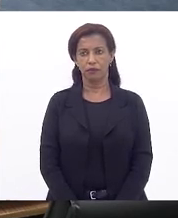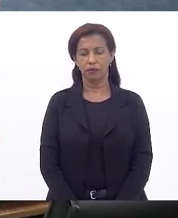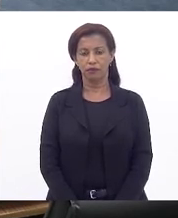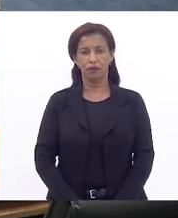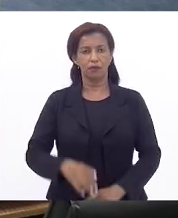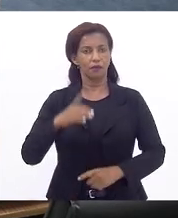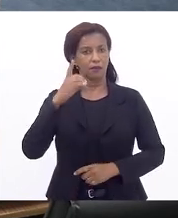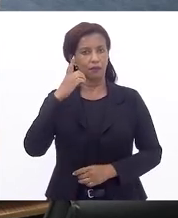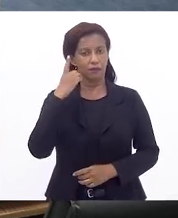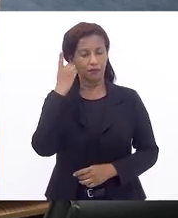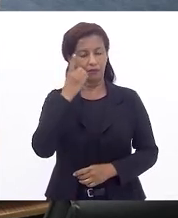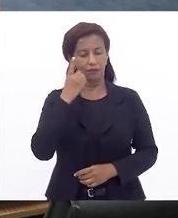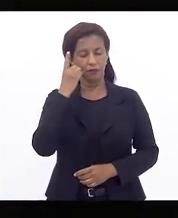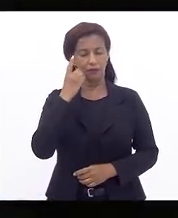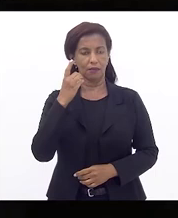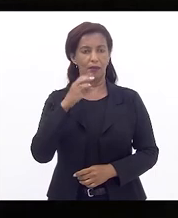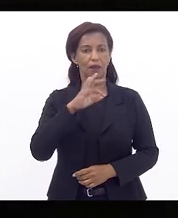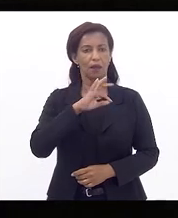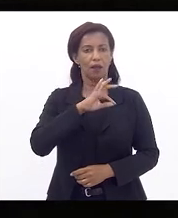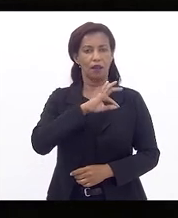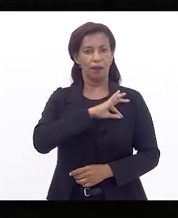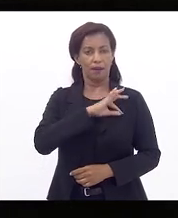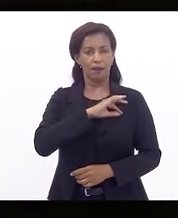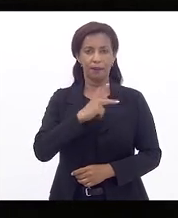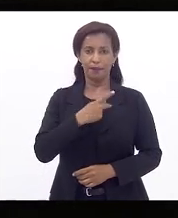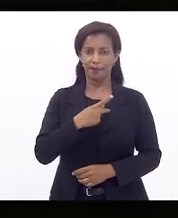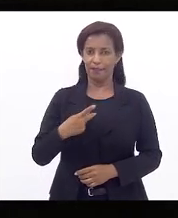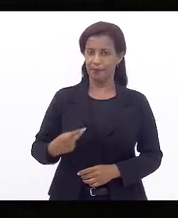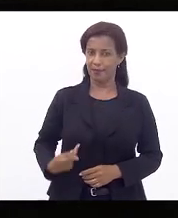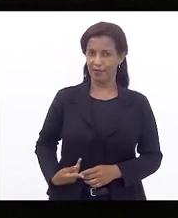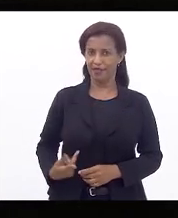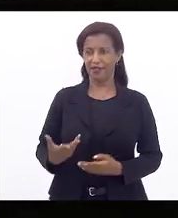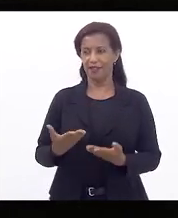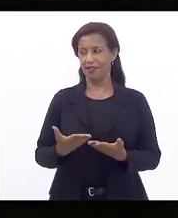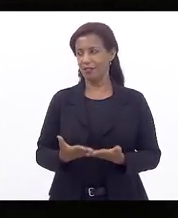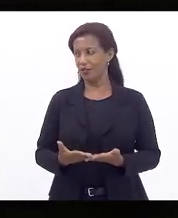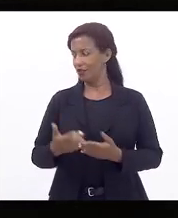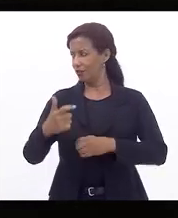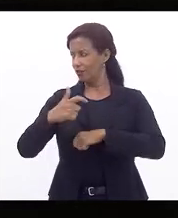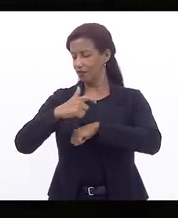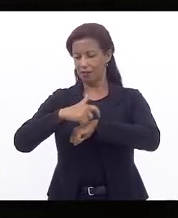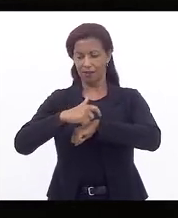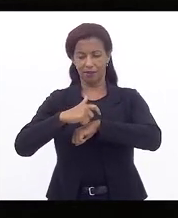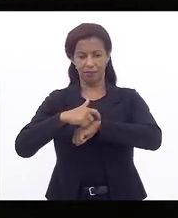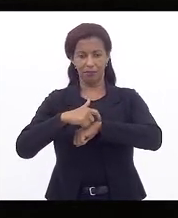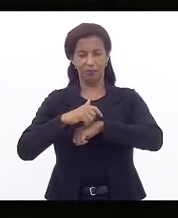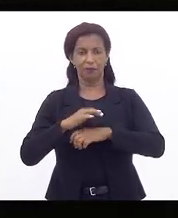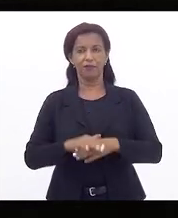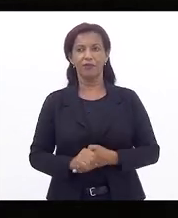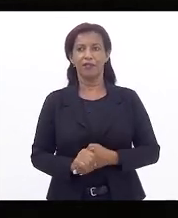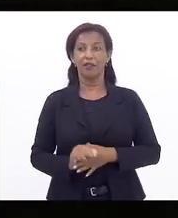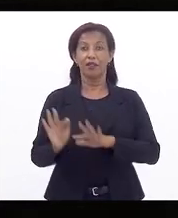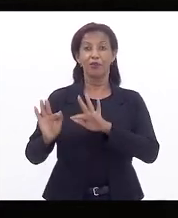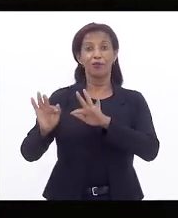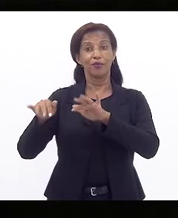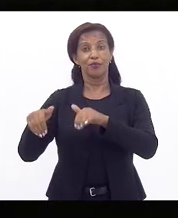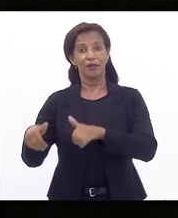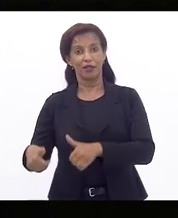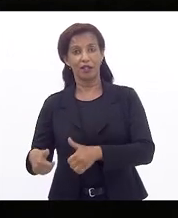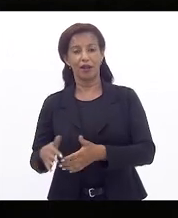deputada Marta Rocha, presidindo neste momento o expediente final,